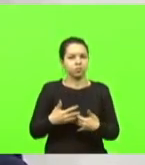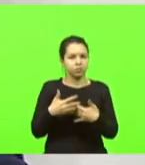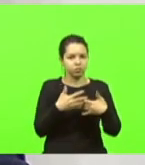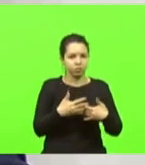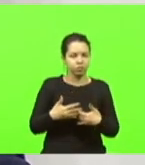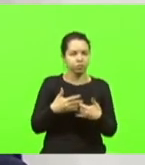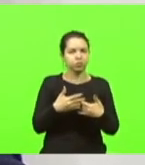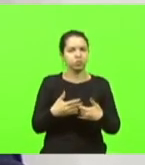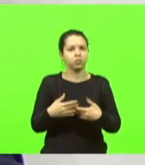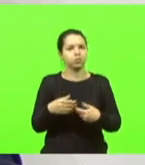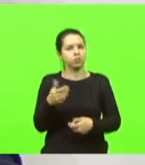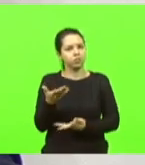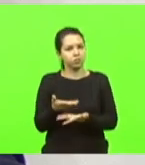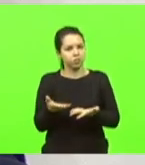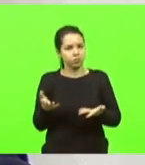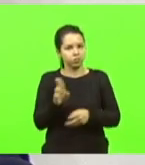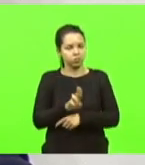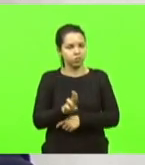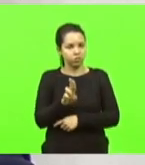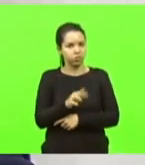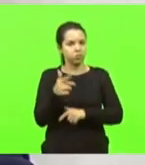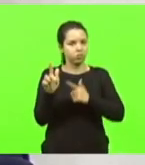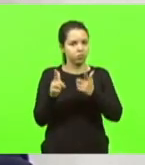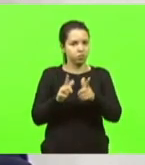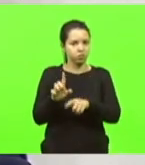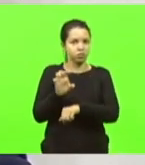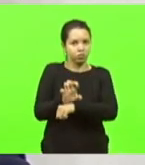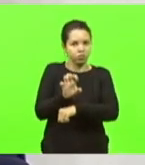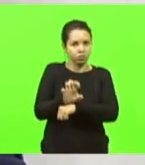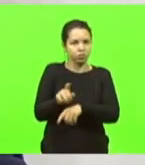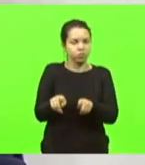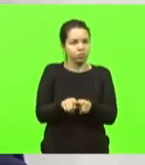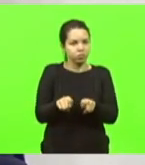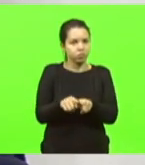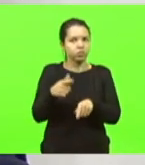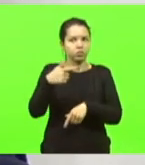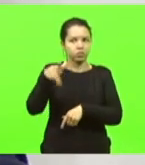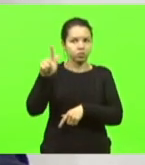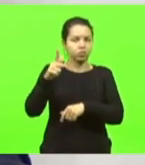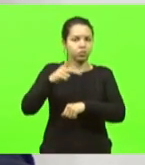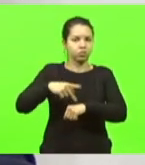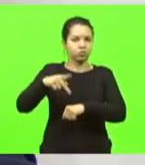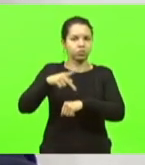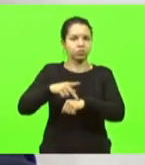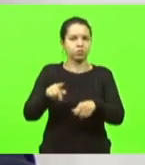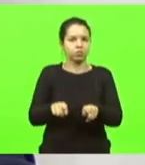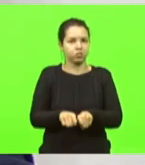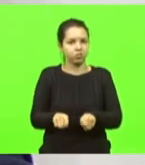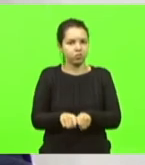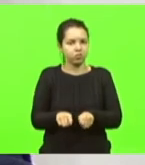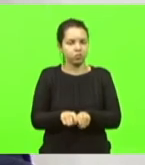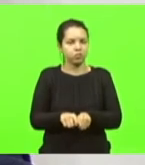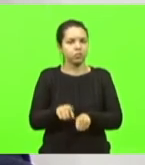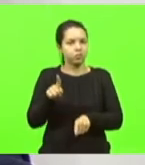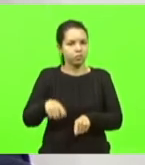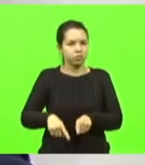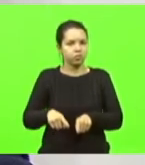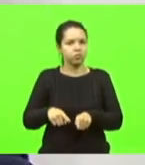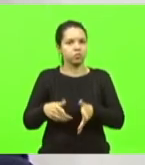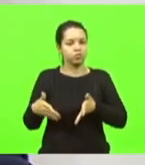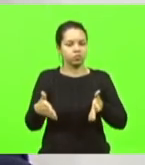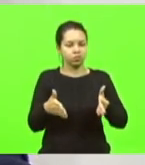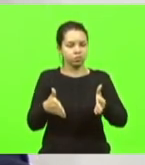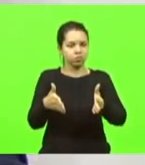vamos falar em usuários, de outros Estados, inclusive de outros países. Então, são estradas que fazem